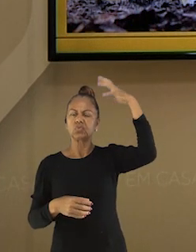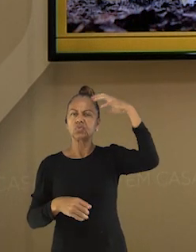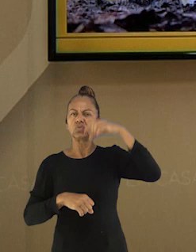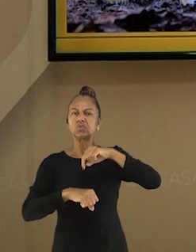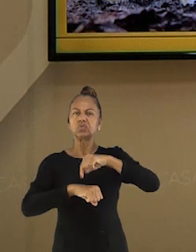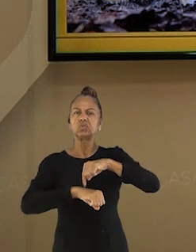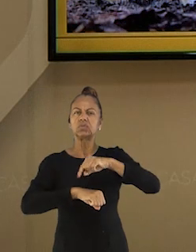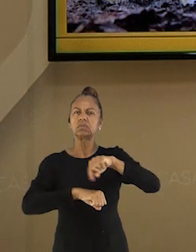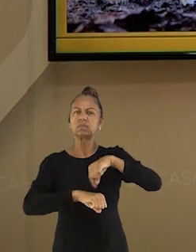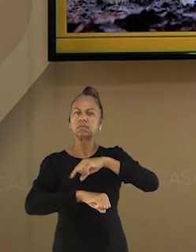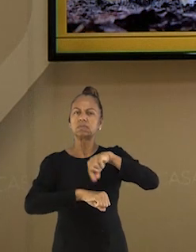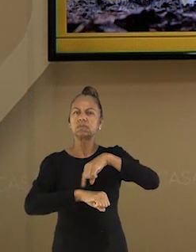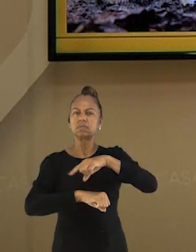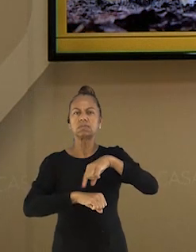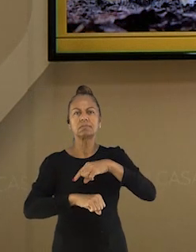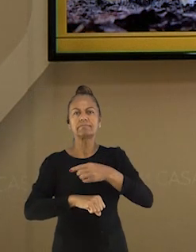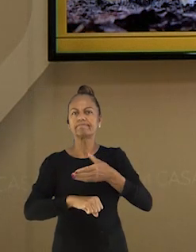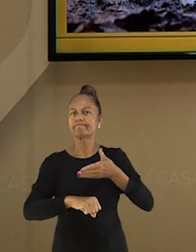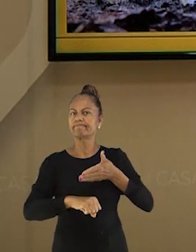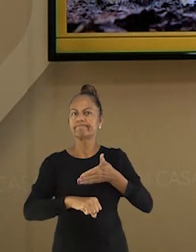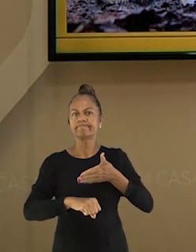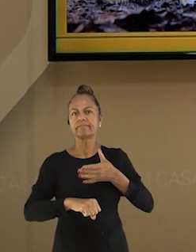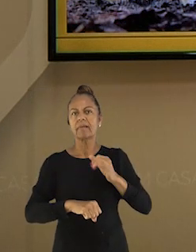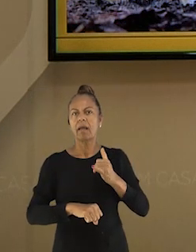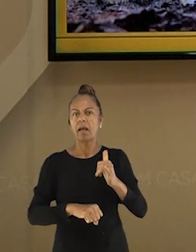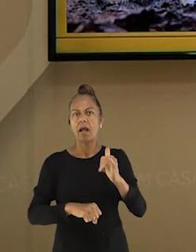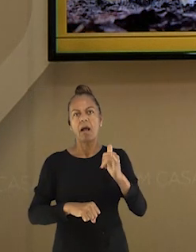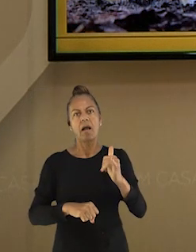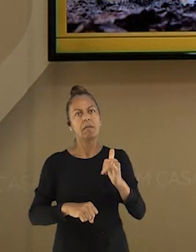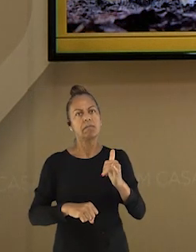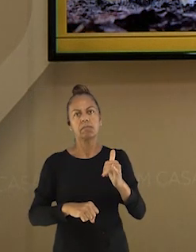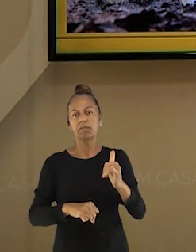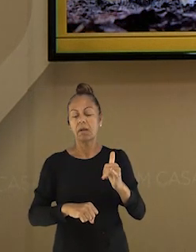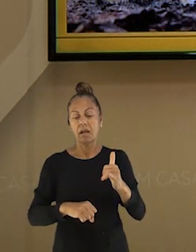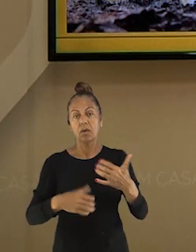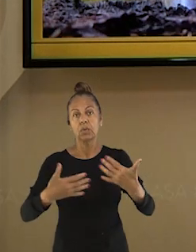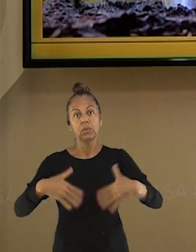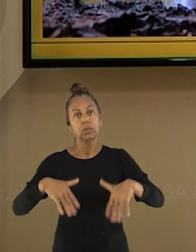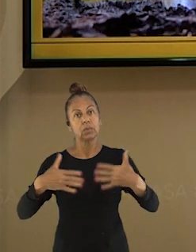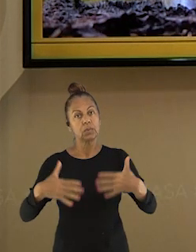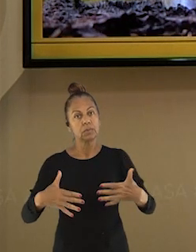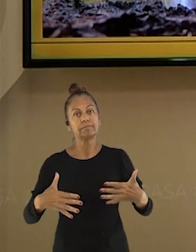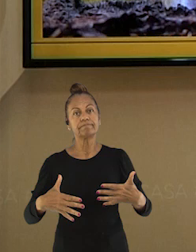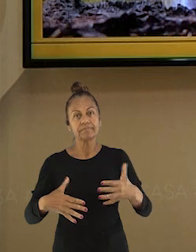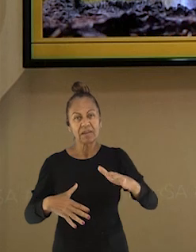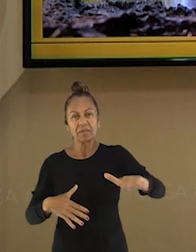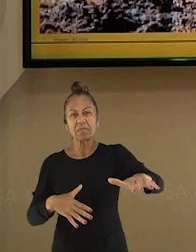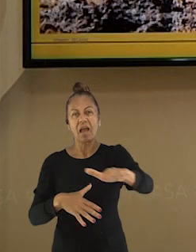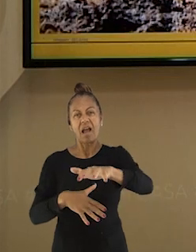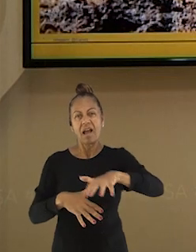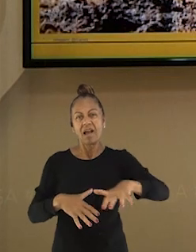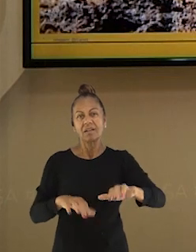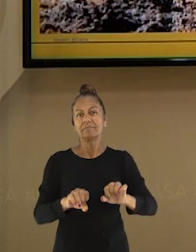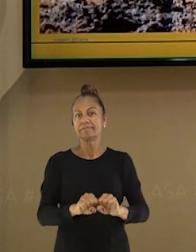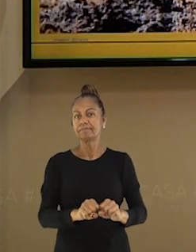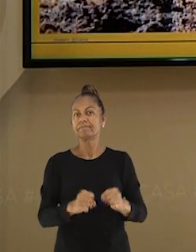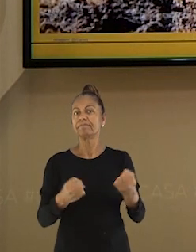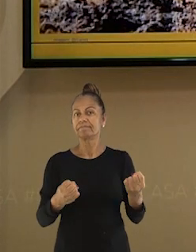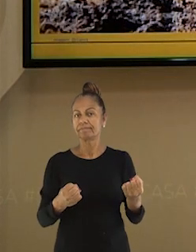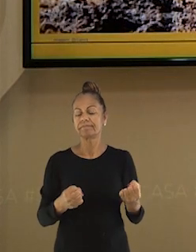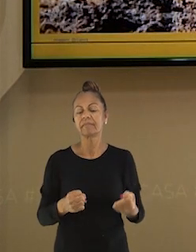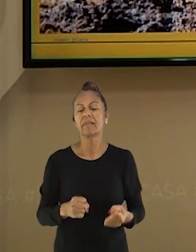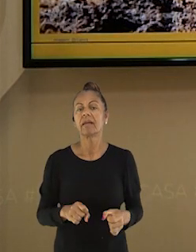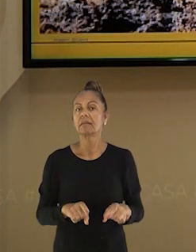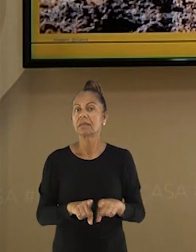pode parecer um desperdício inofensivo, mas não é. O consumo de energia elétrica